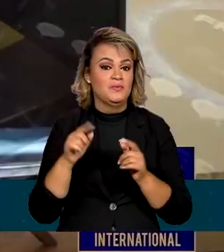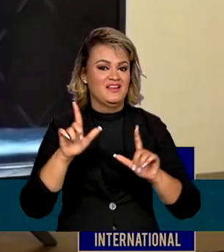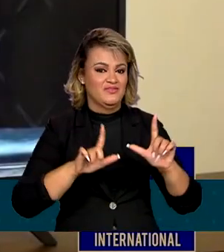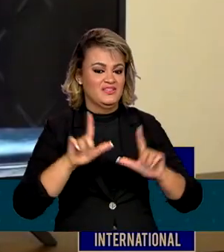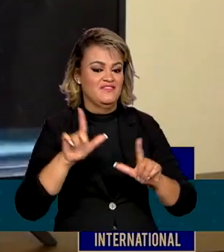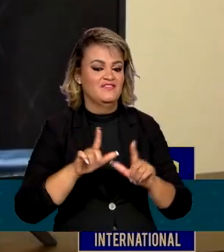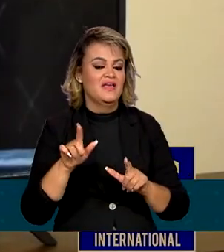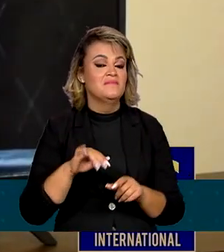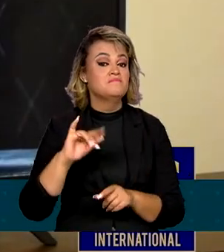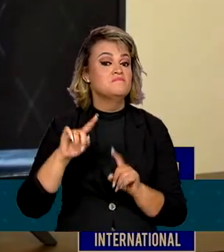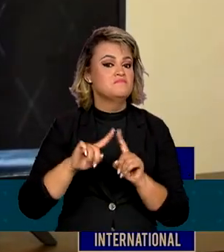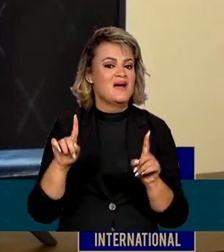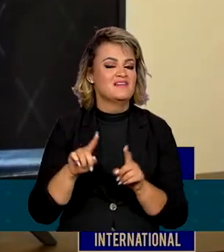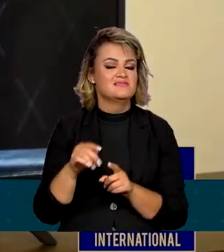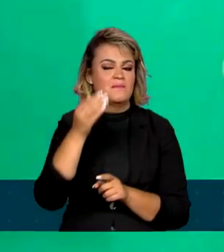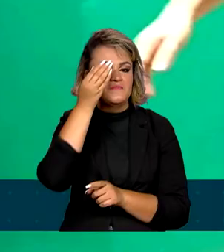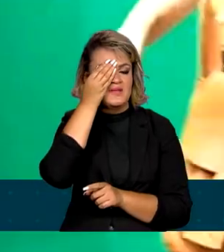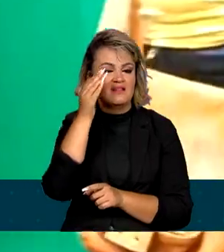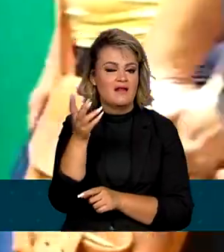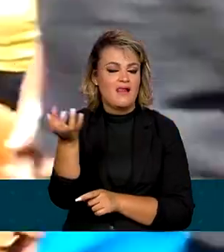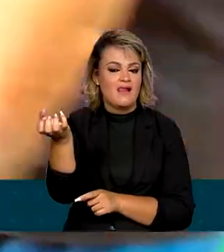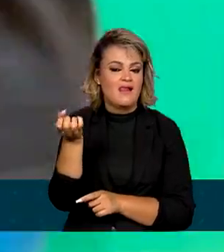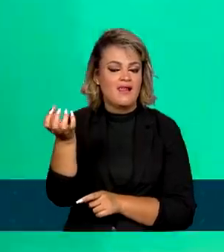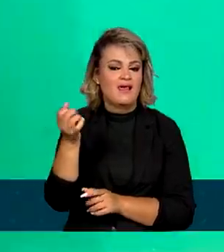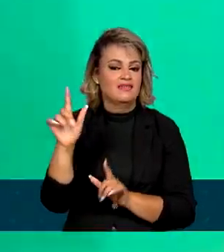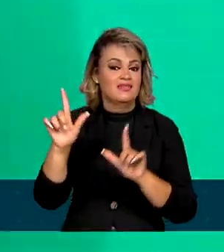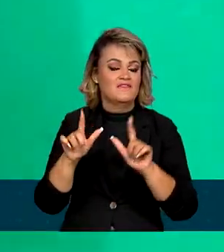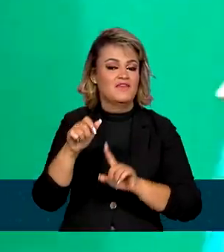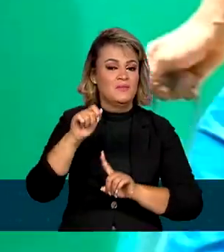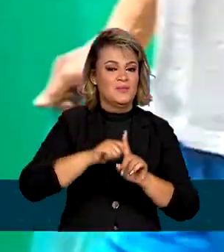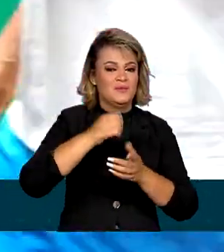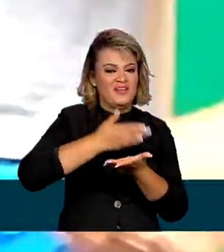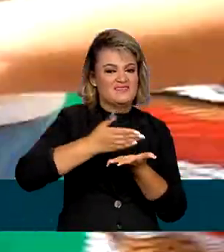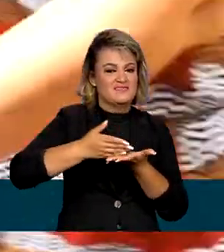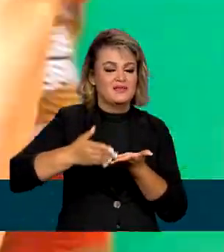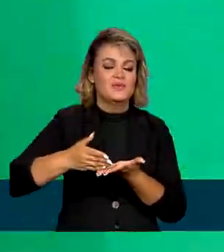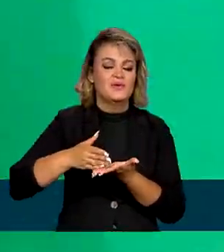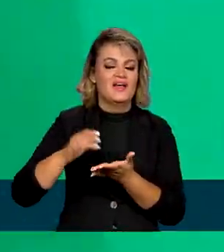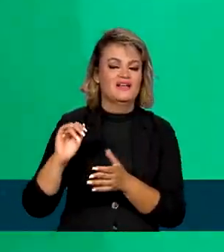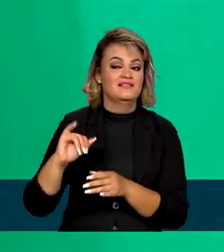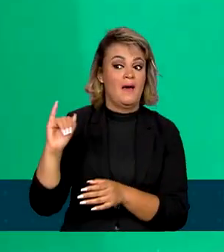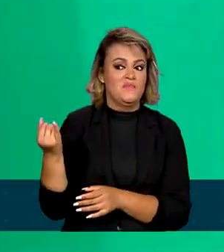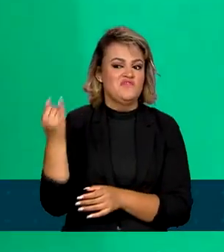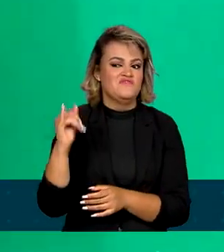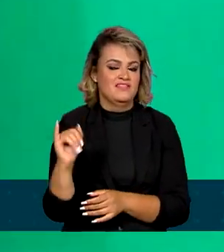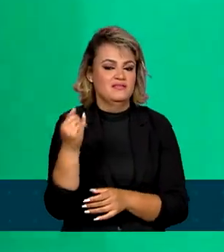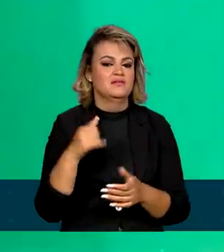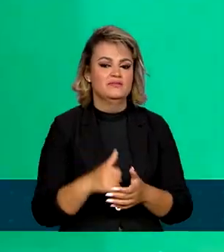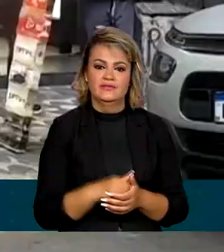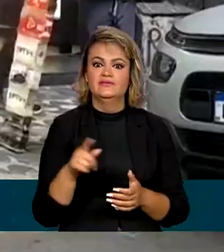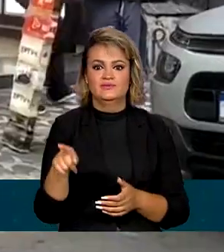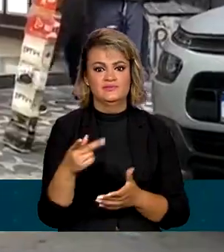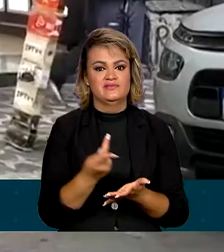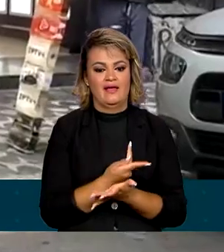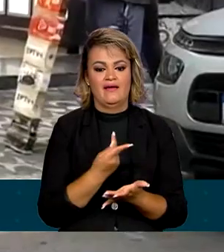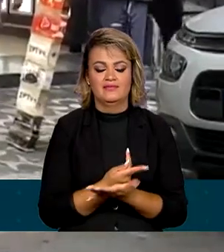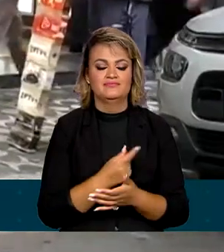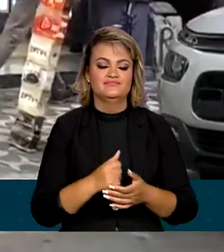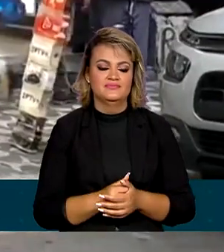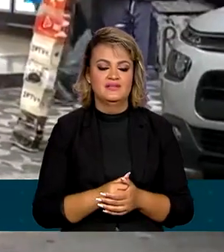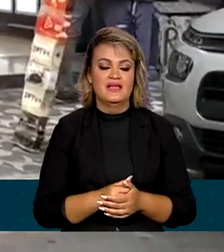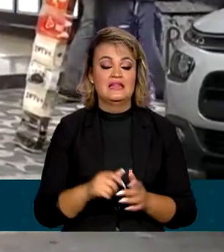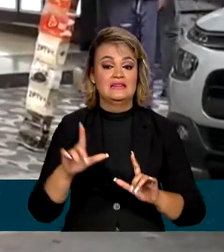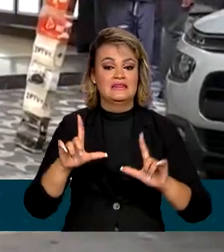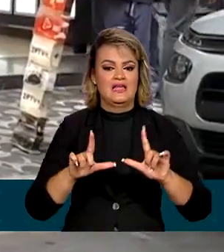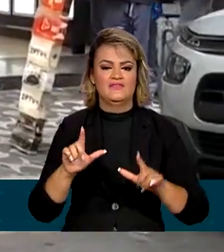mas que também serve para piratear o serviço de TV a cabo e que pode se transformar em dor de cabeça para o consumidor. É a